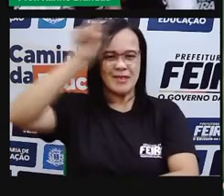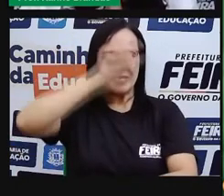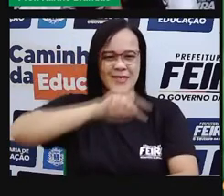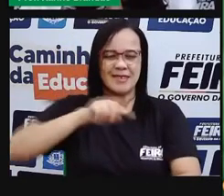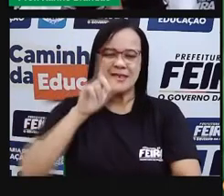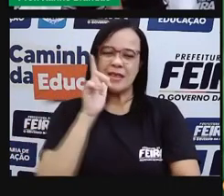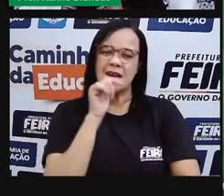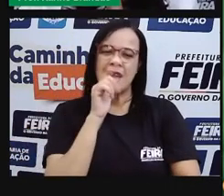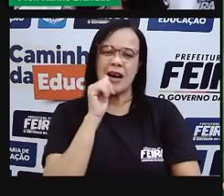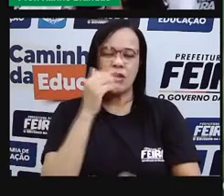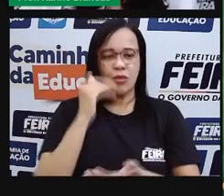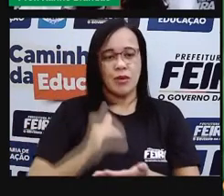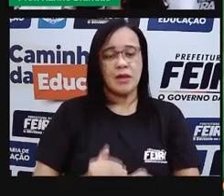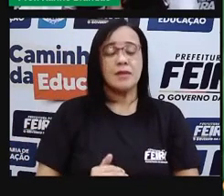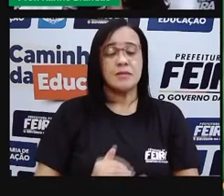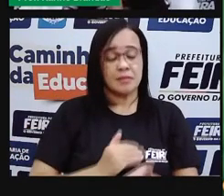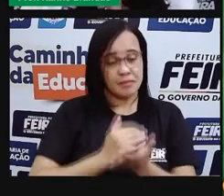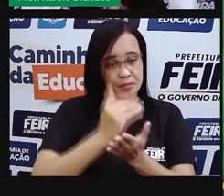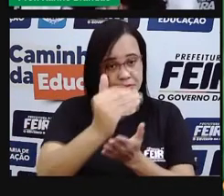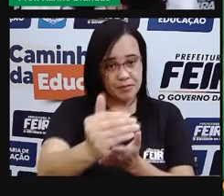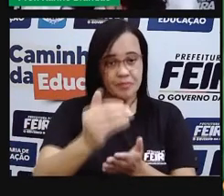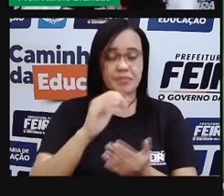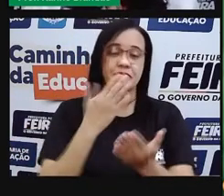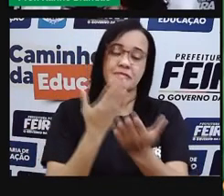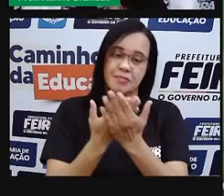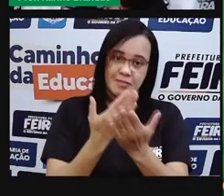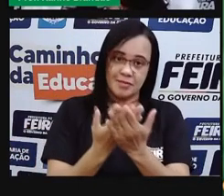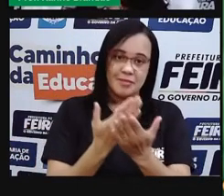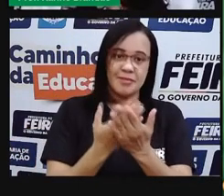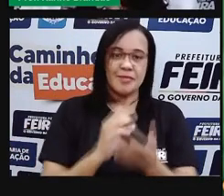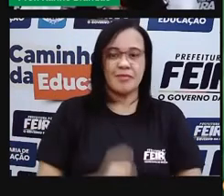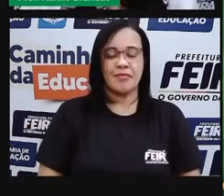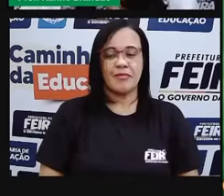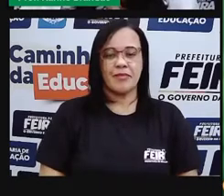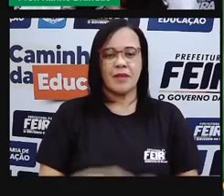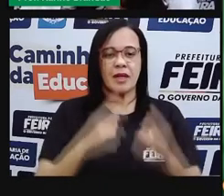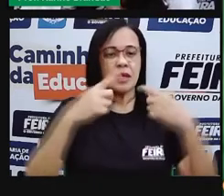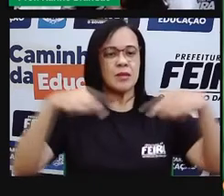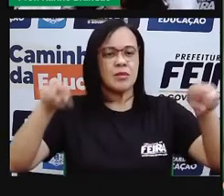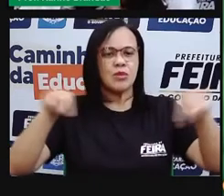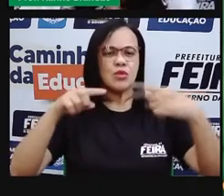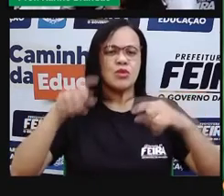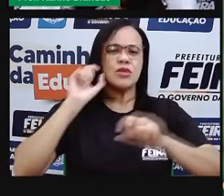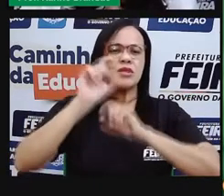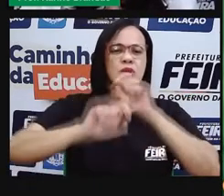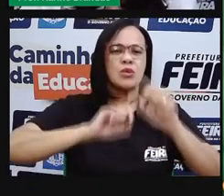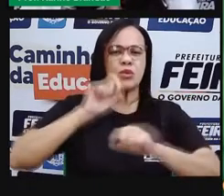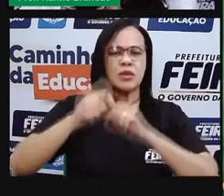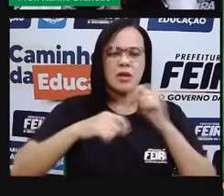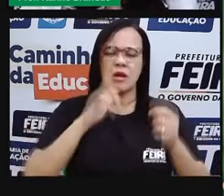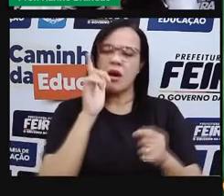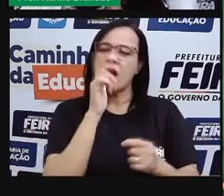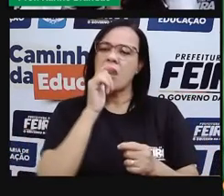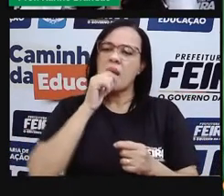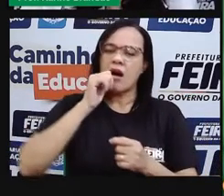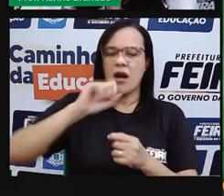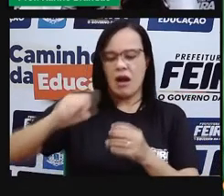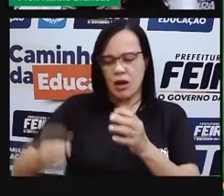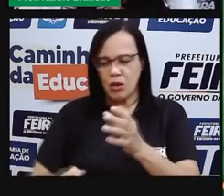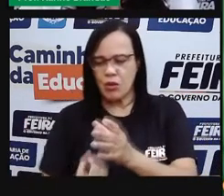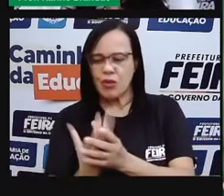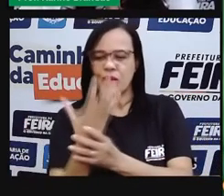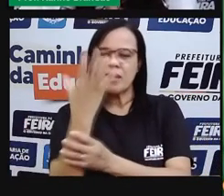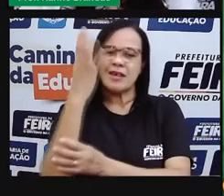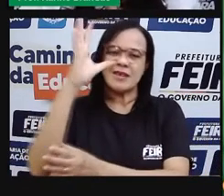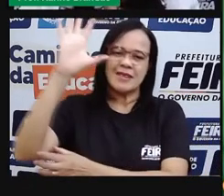estudar. Ela diz o seguinte, Água que nasce da fonte, serena do mundo,